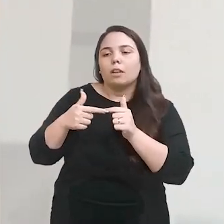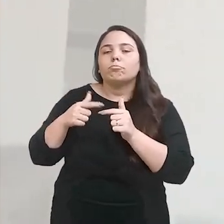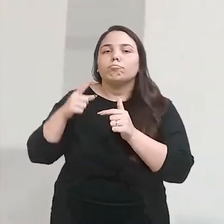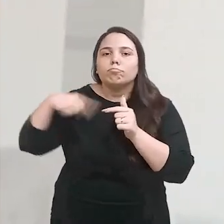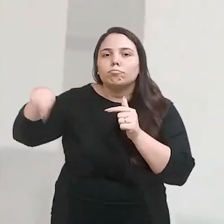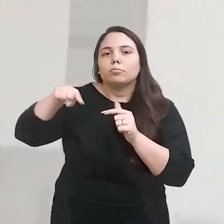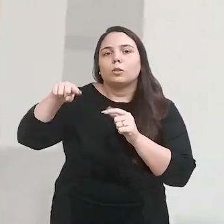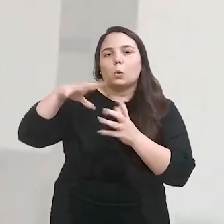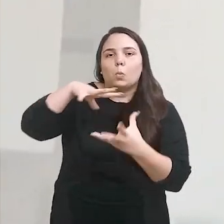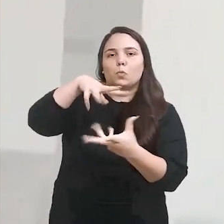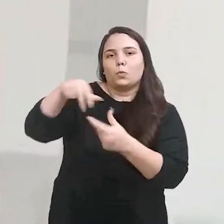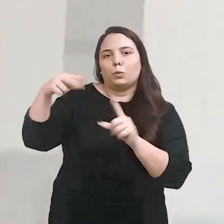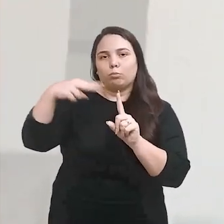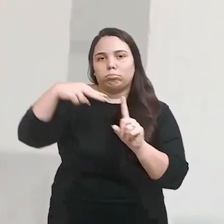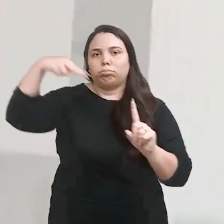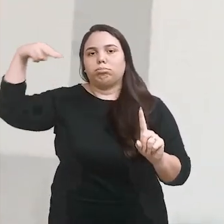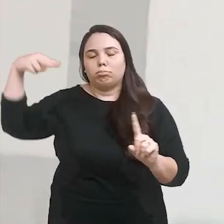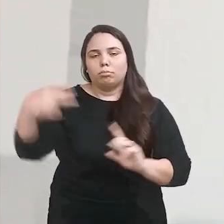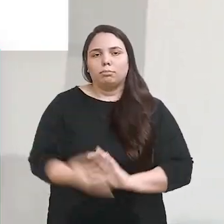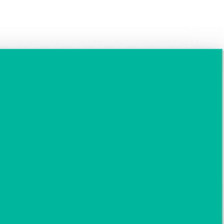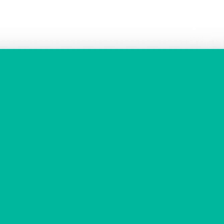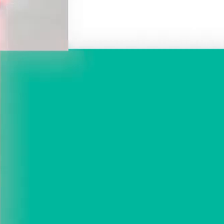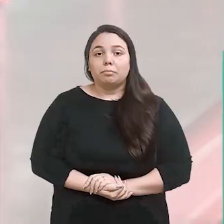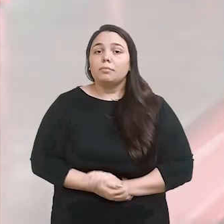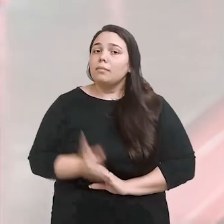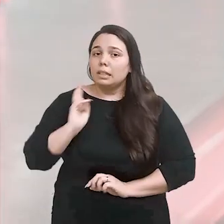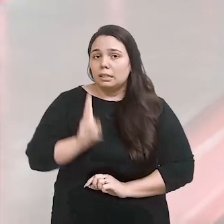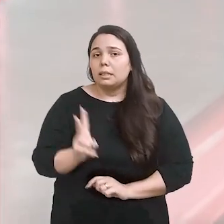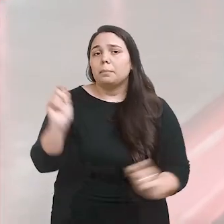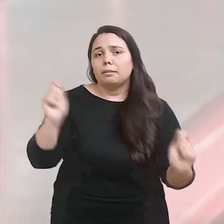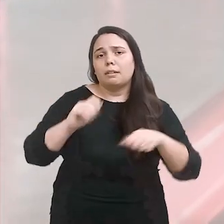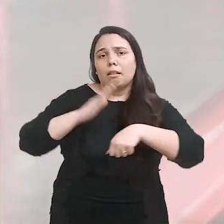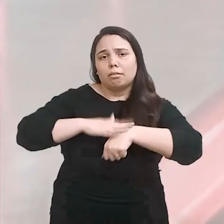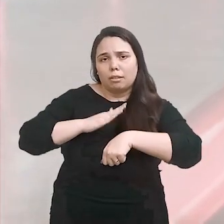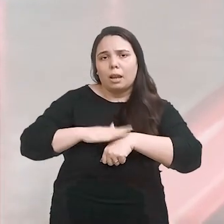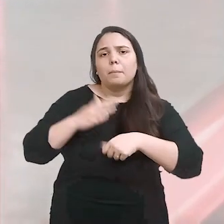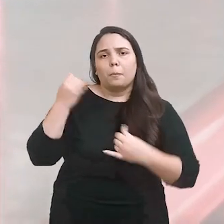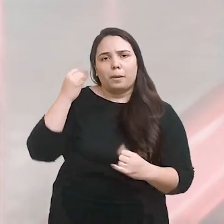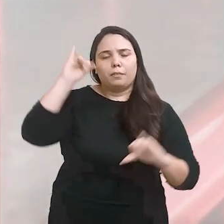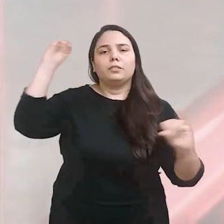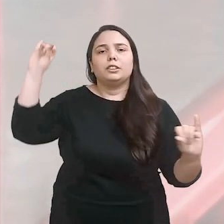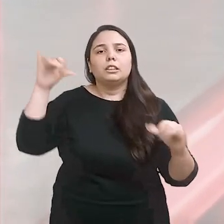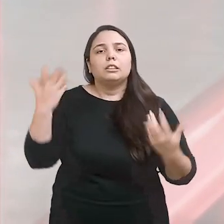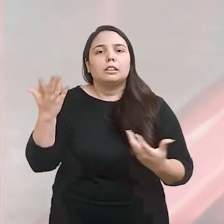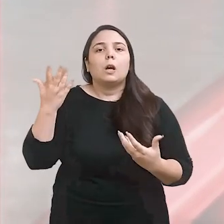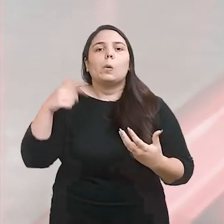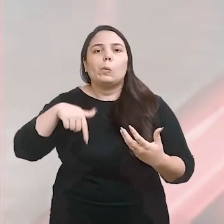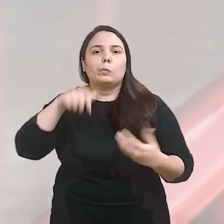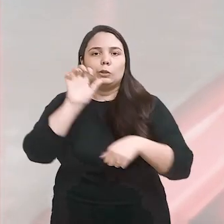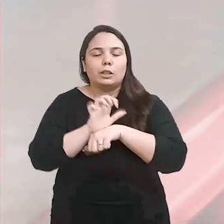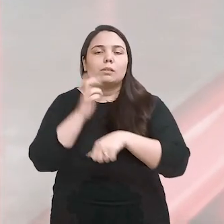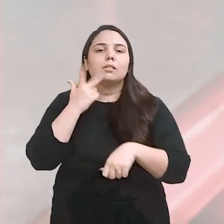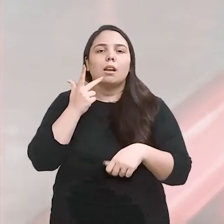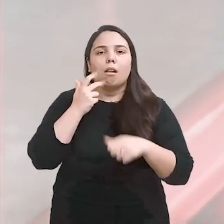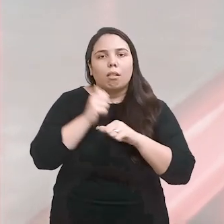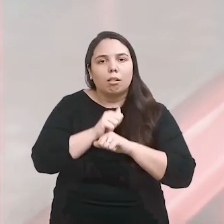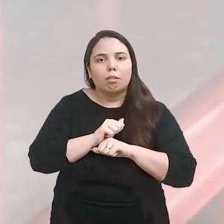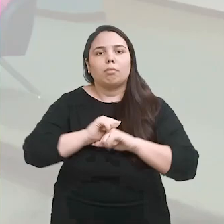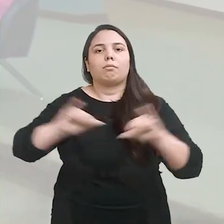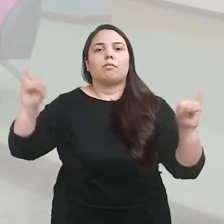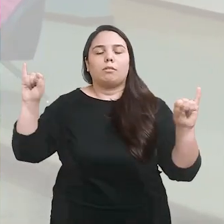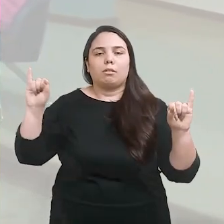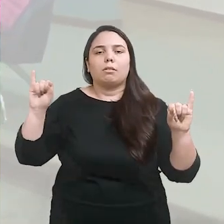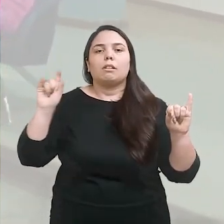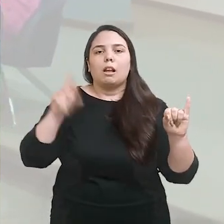serviço está fazendo a nível nacional. Com o tema É Sempre Tempo de Prevenir, o governo do Ceará lançou a campanha Outubro